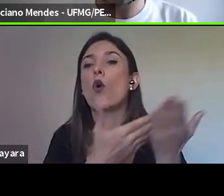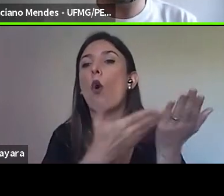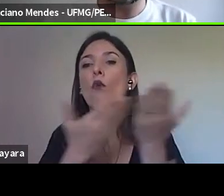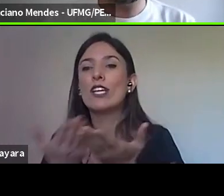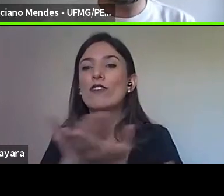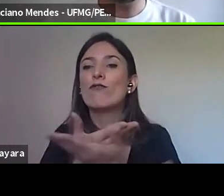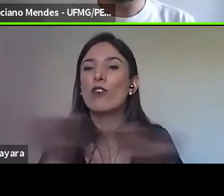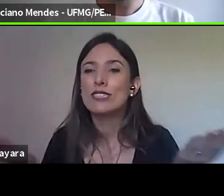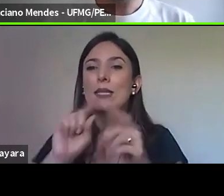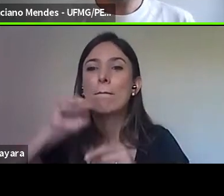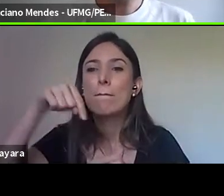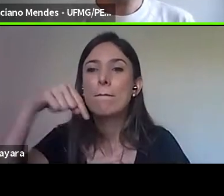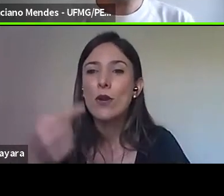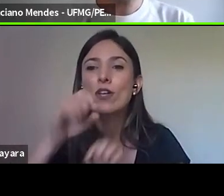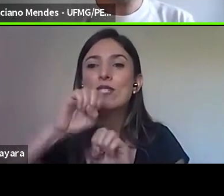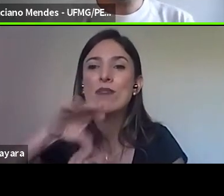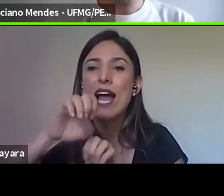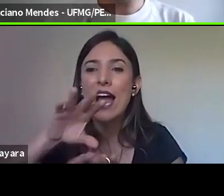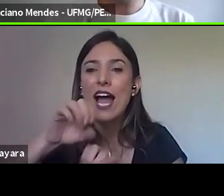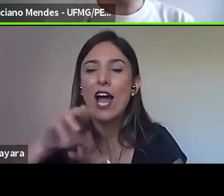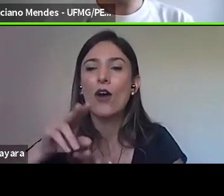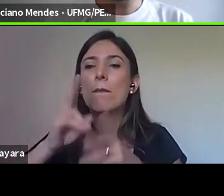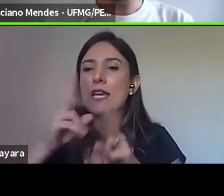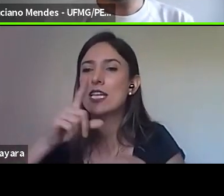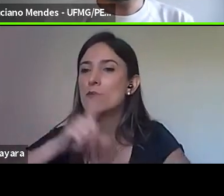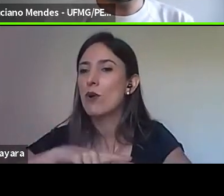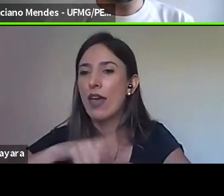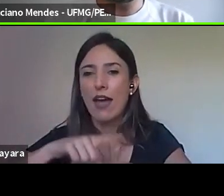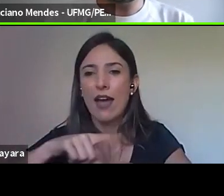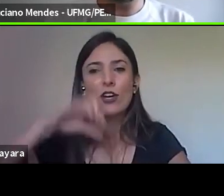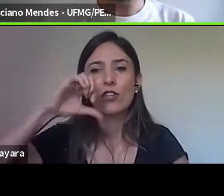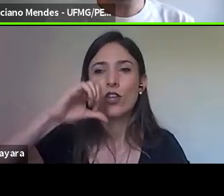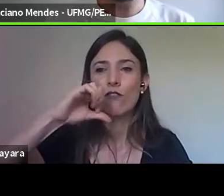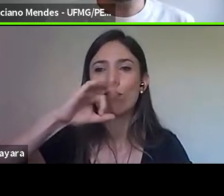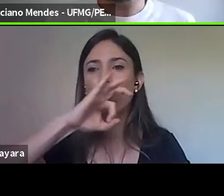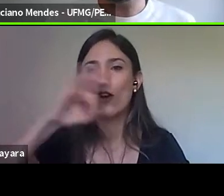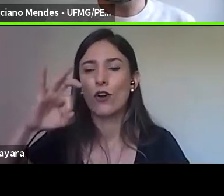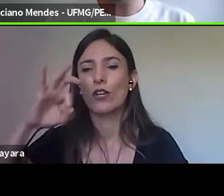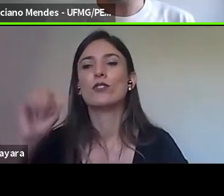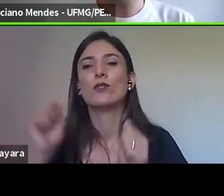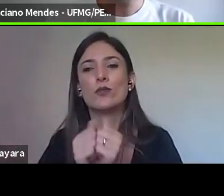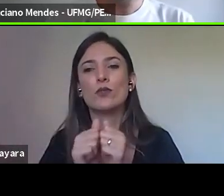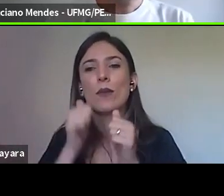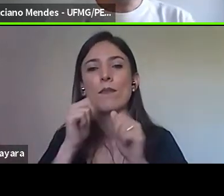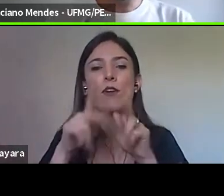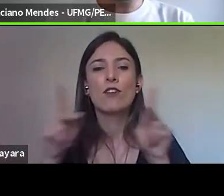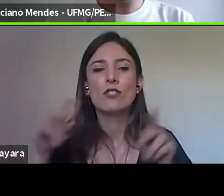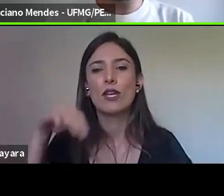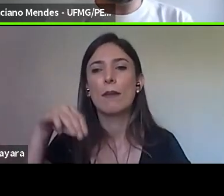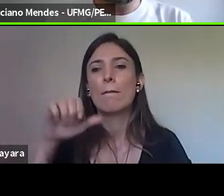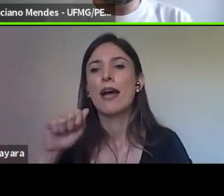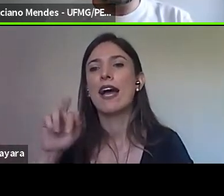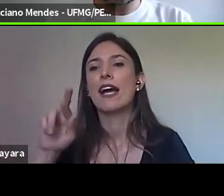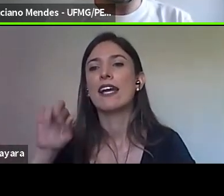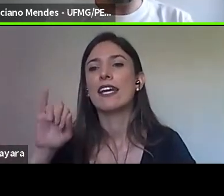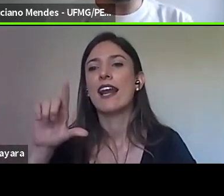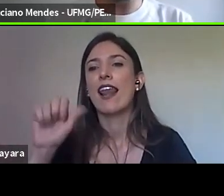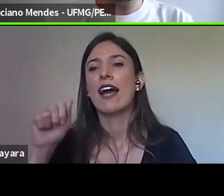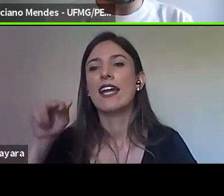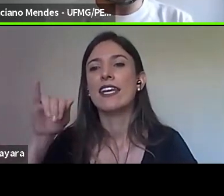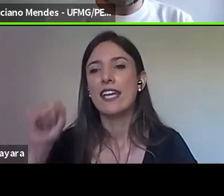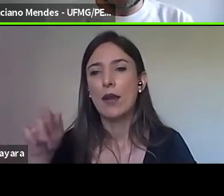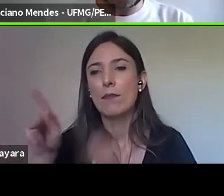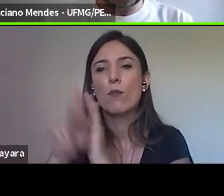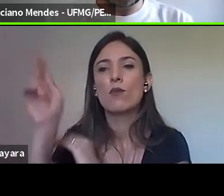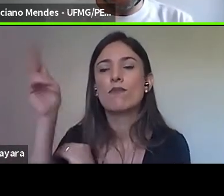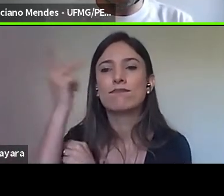mesmo horário, às 9 horas, com a professora Maurilane de Souza Bicas, que é professora na USP, que vai falar sobre 200 anos de educação de